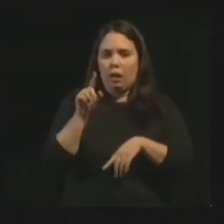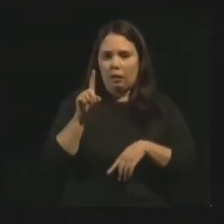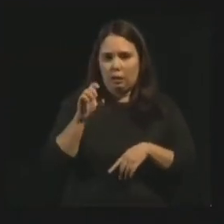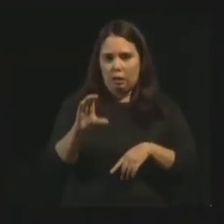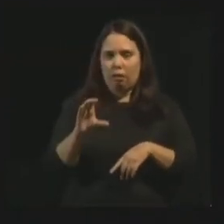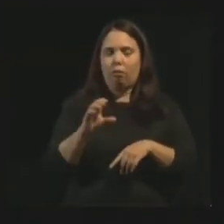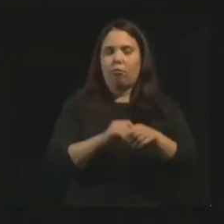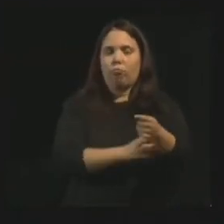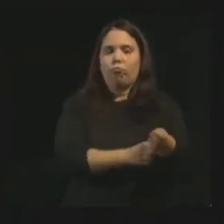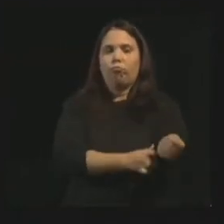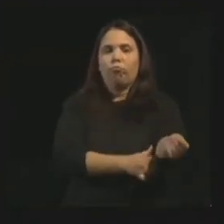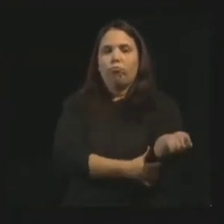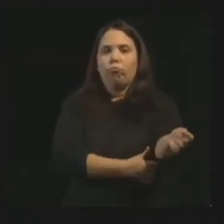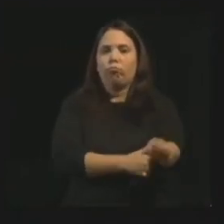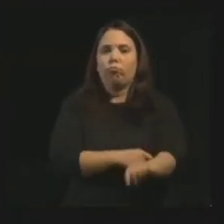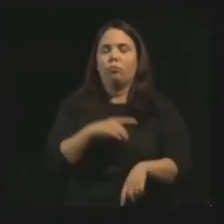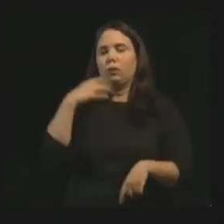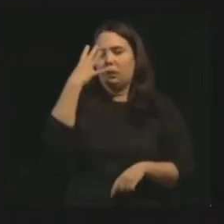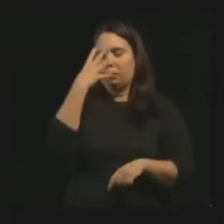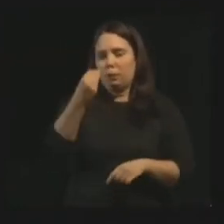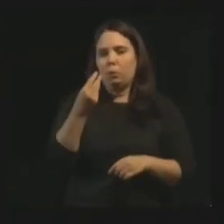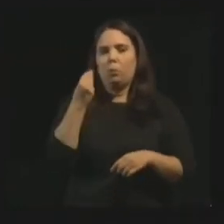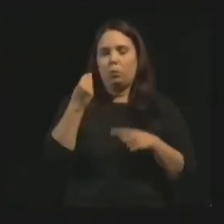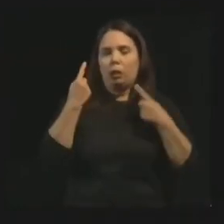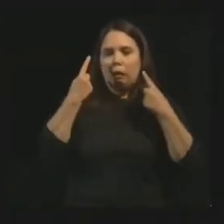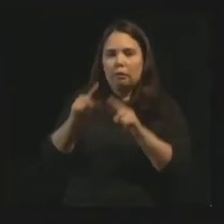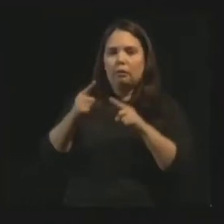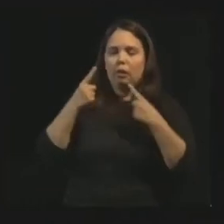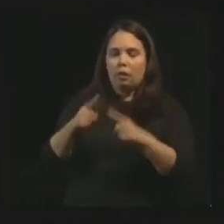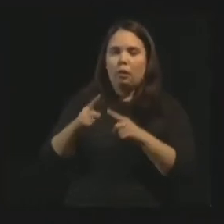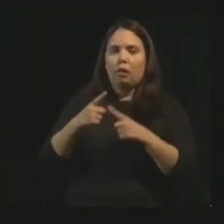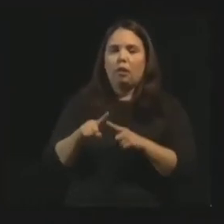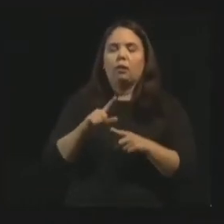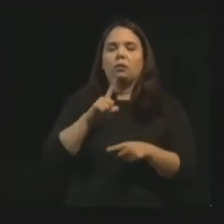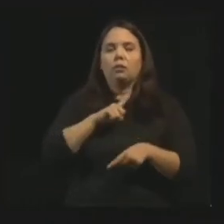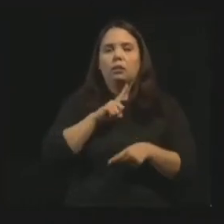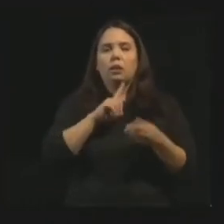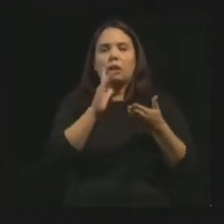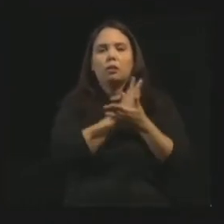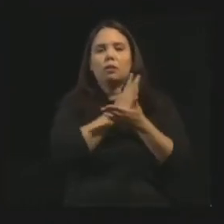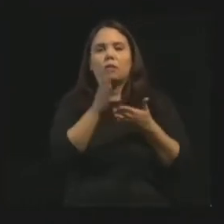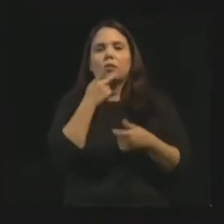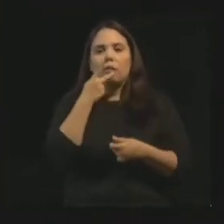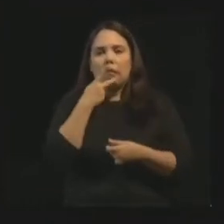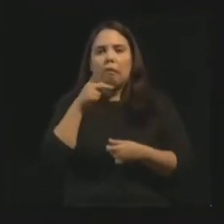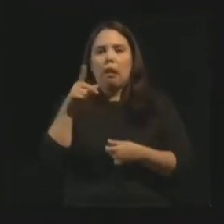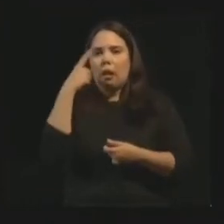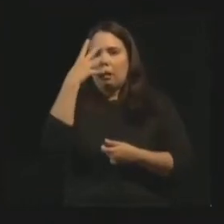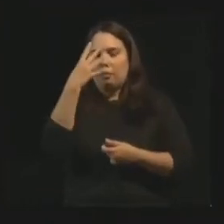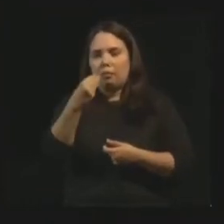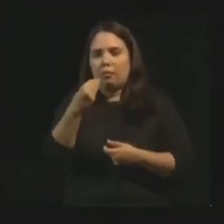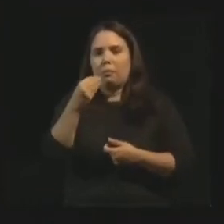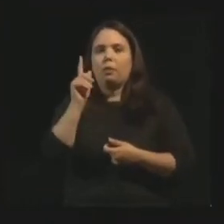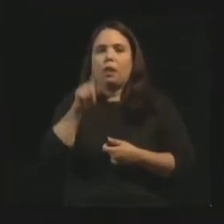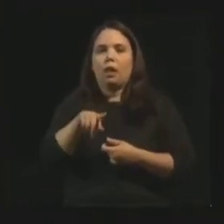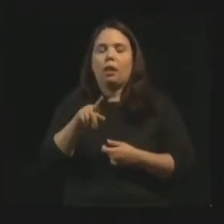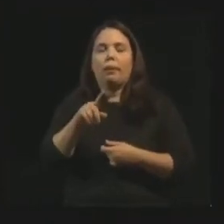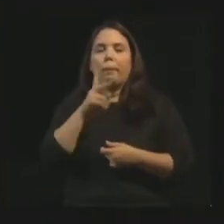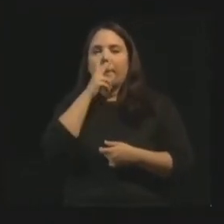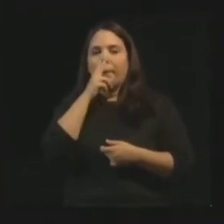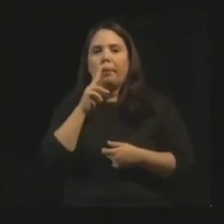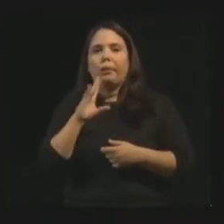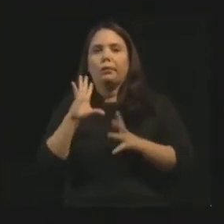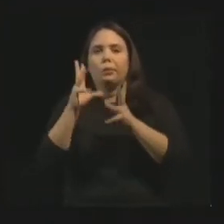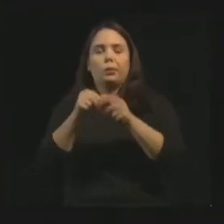muito atacado. Inclusive, houve... Inclusive, quem dissesse que o espiritismo era uma fábrica de loucos, que as pessoas